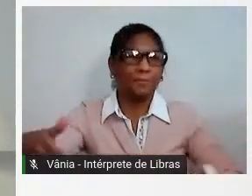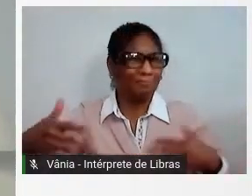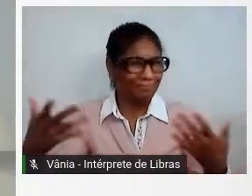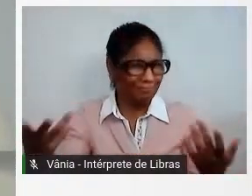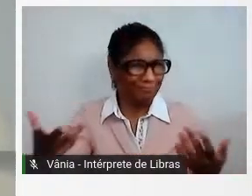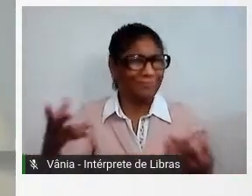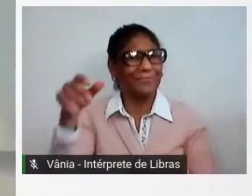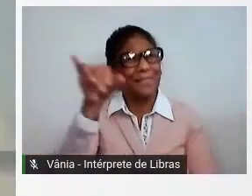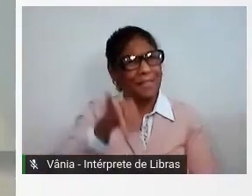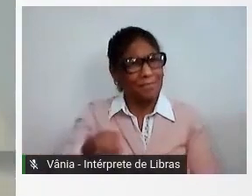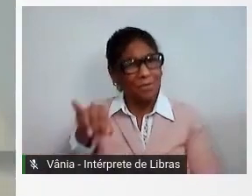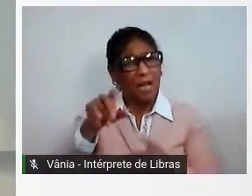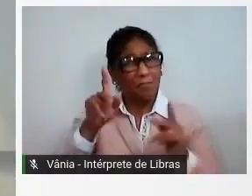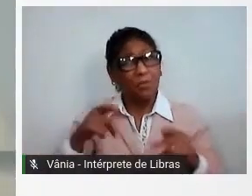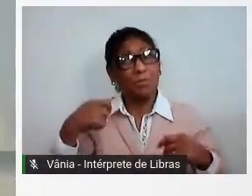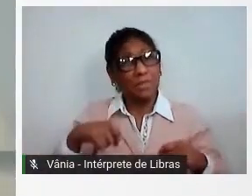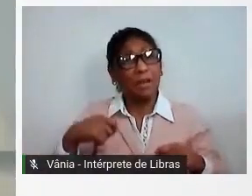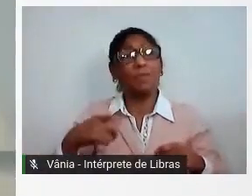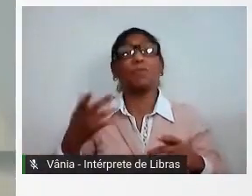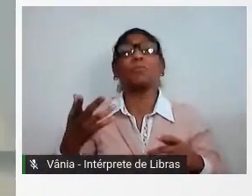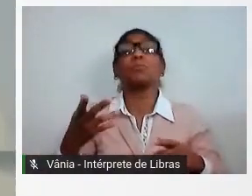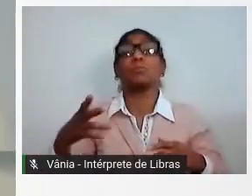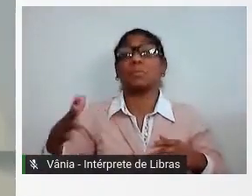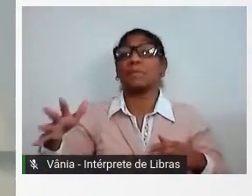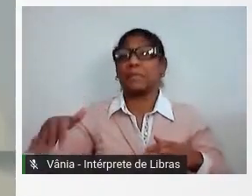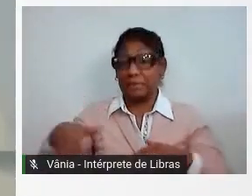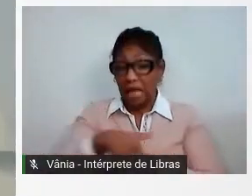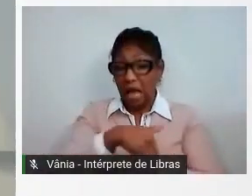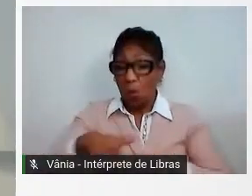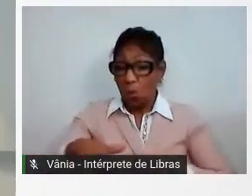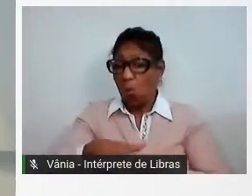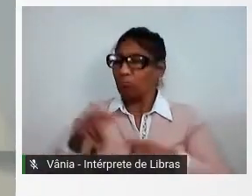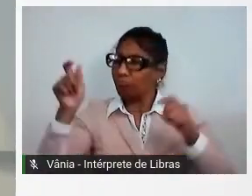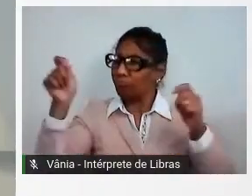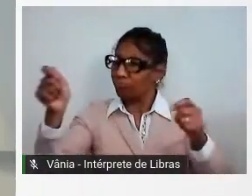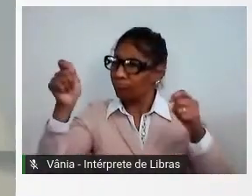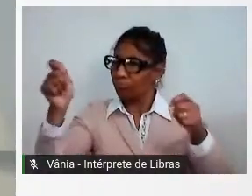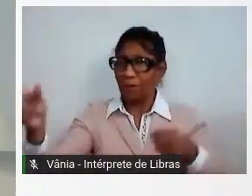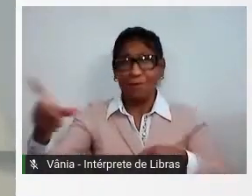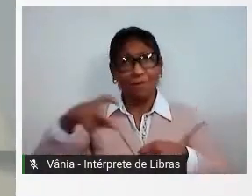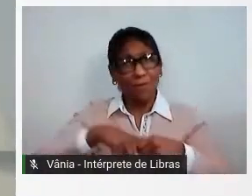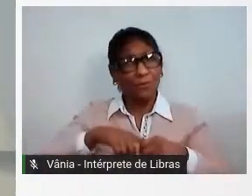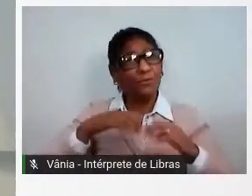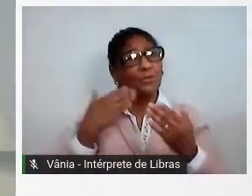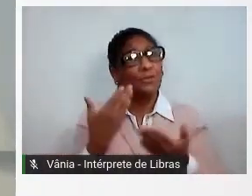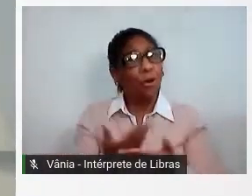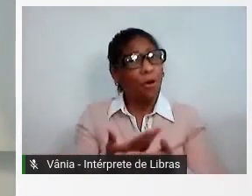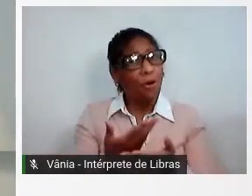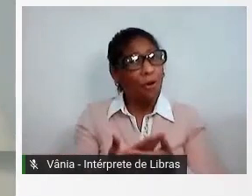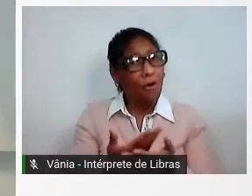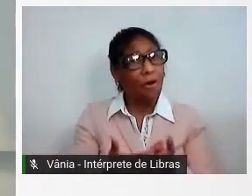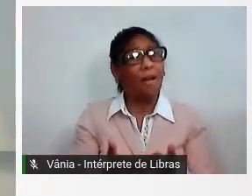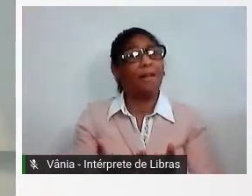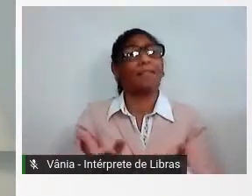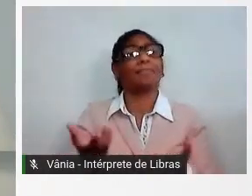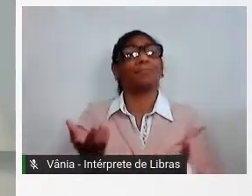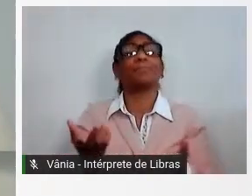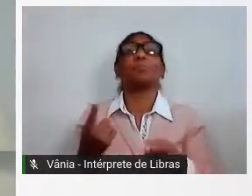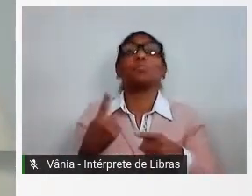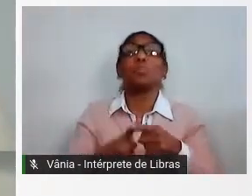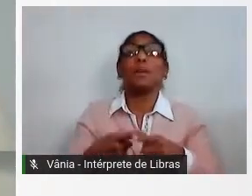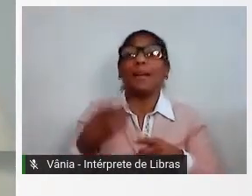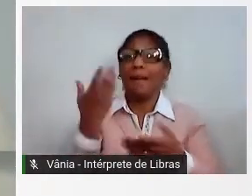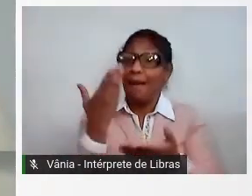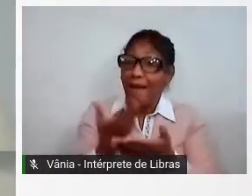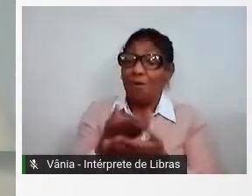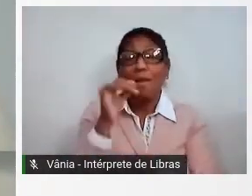demandada. As pessoas deviam estar nas ruas, sim, demandando a volta às aulas, a volta das escolas, porque elas são muito